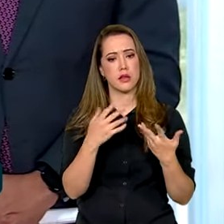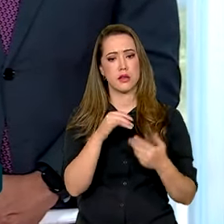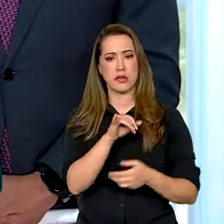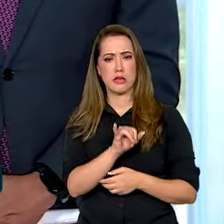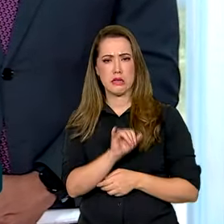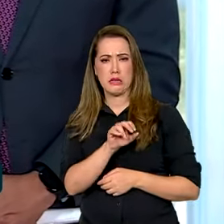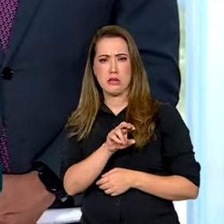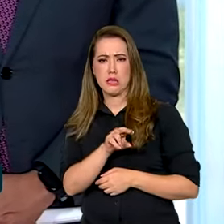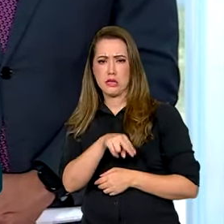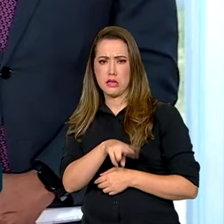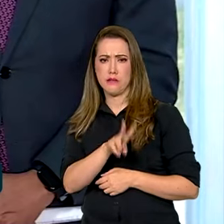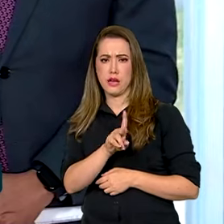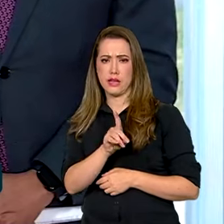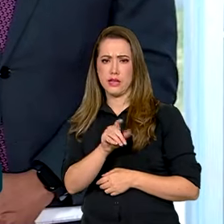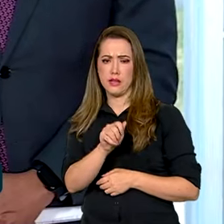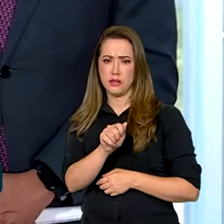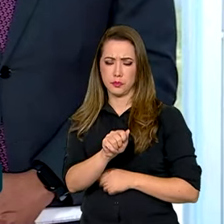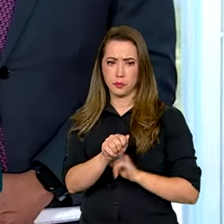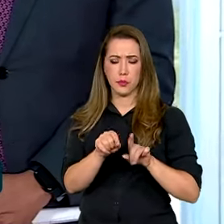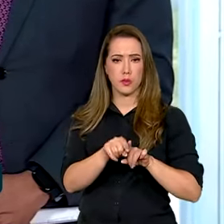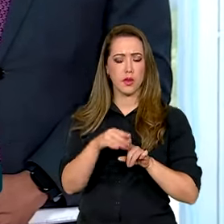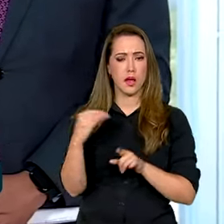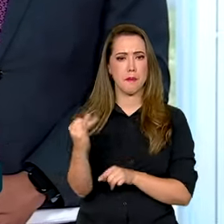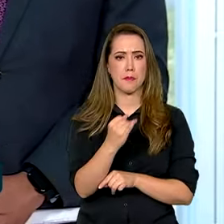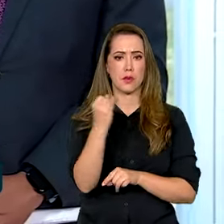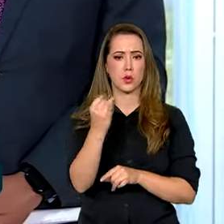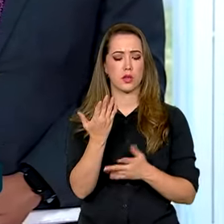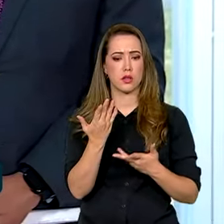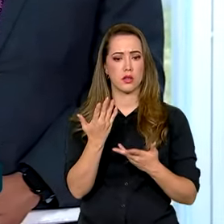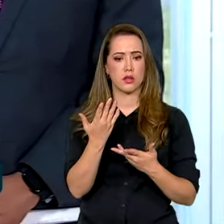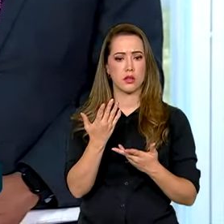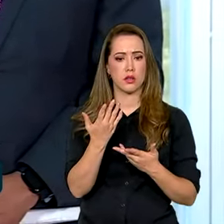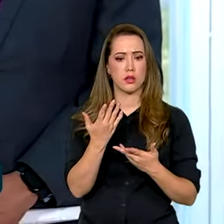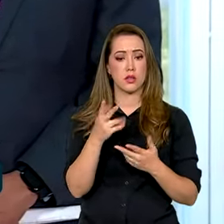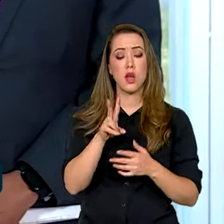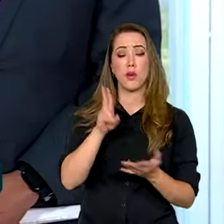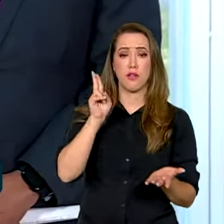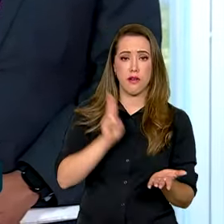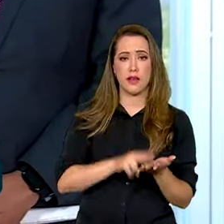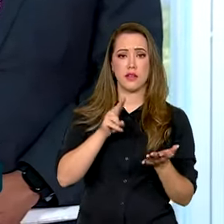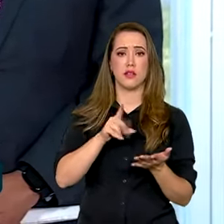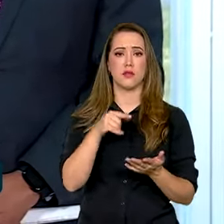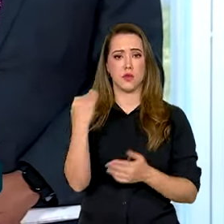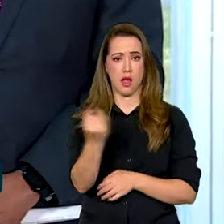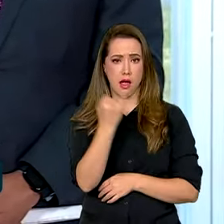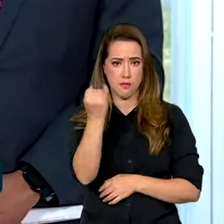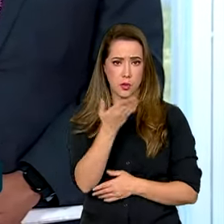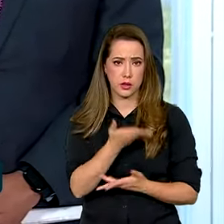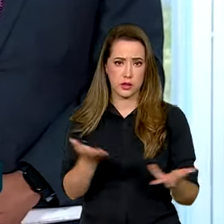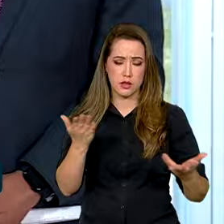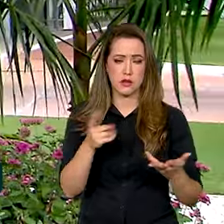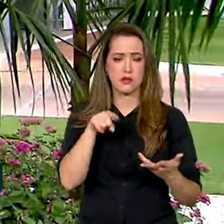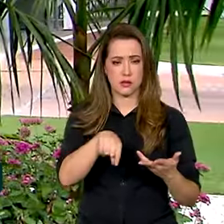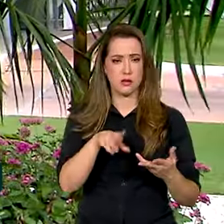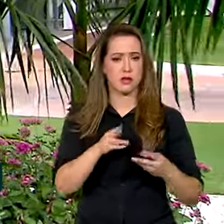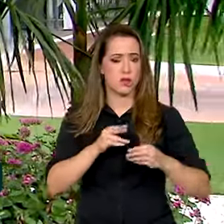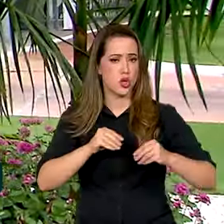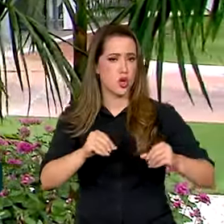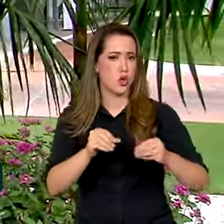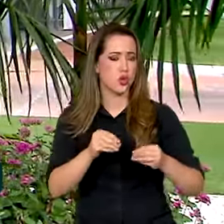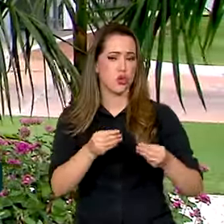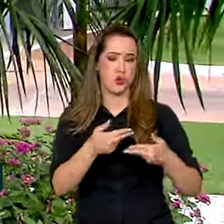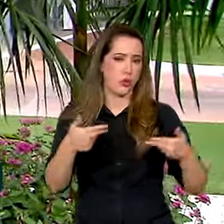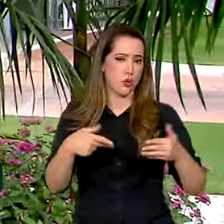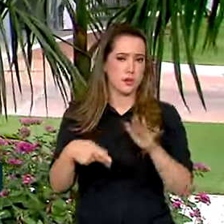produtivas na terra indígena, desenvolvidas pela comunidade indígena, a possibilidade dessa realização. Os